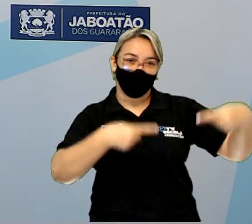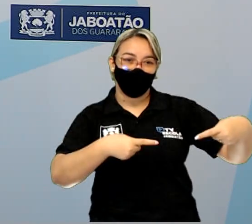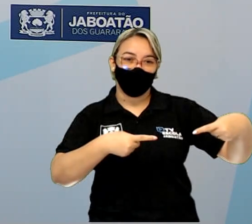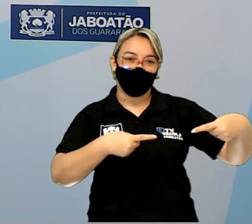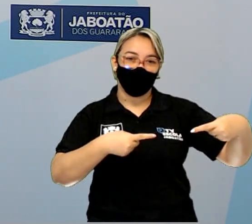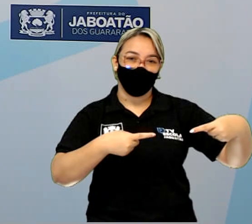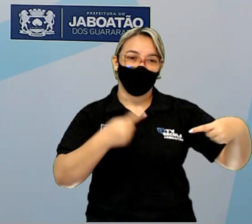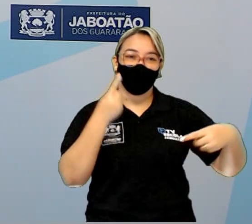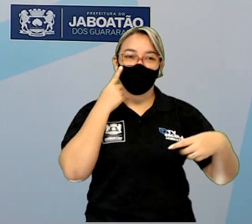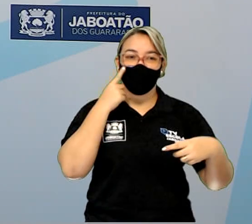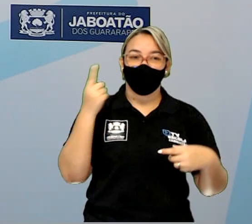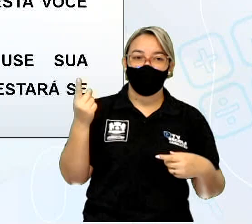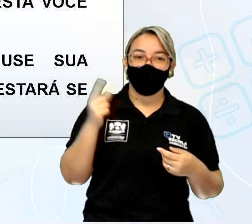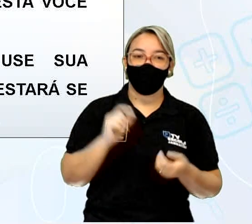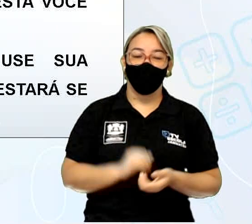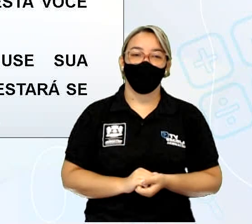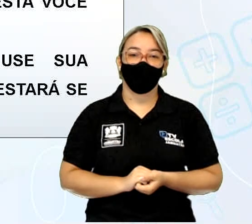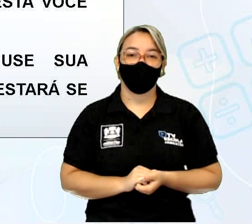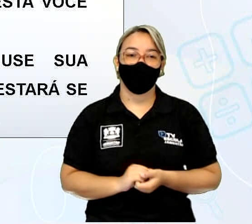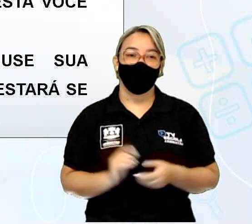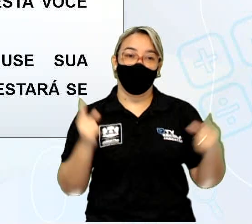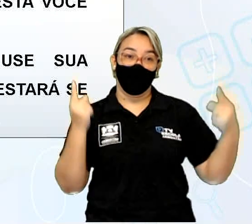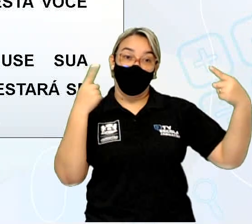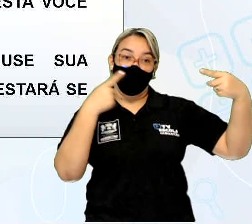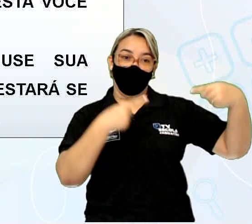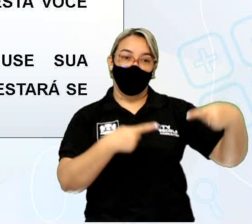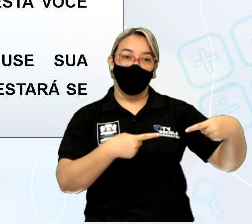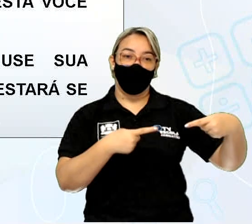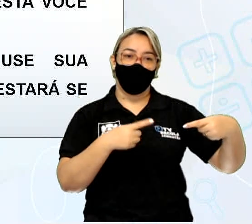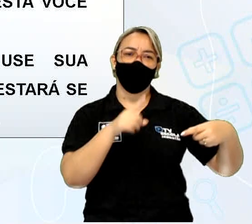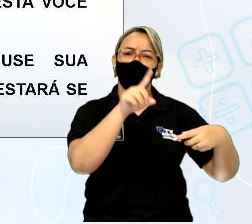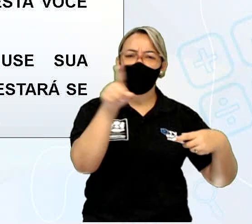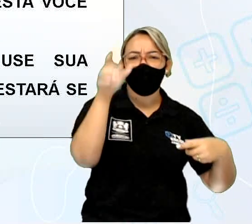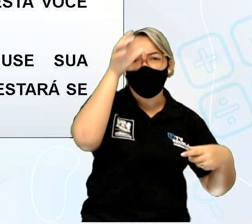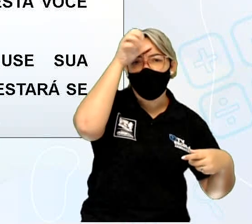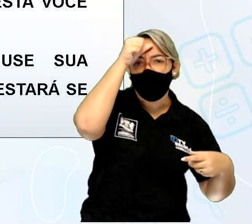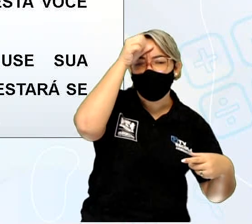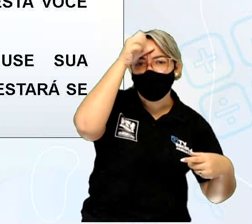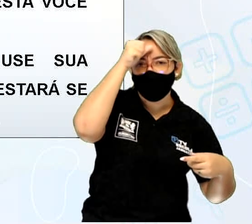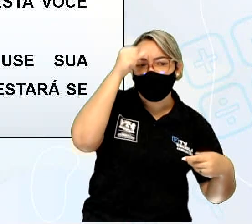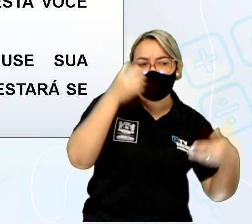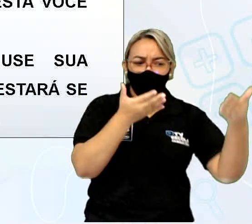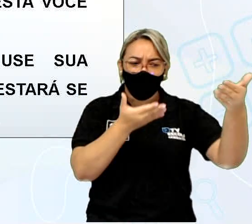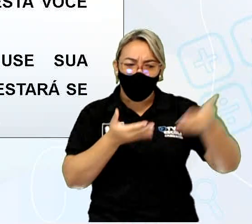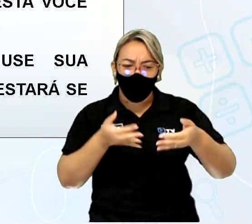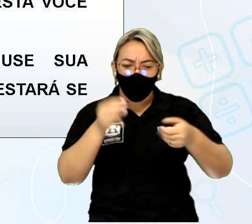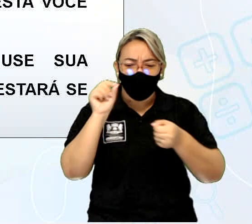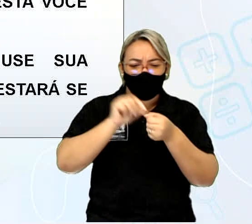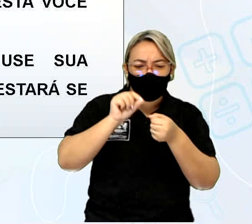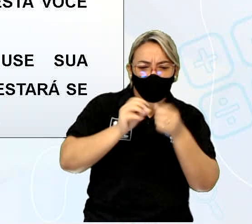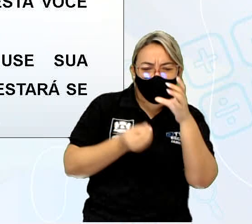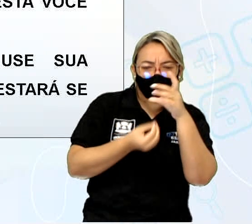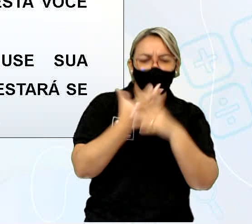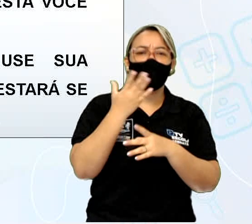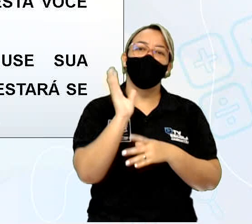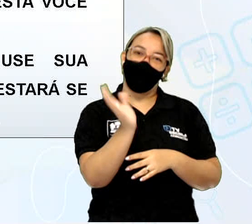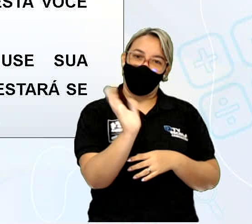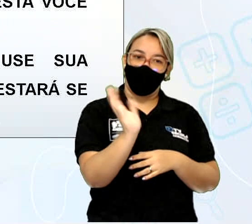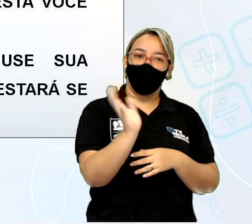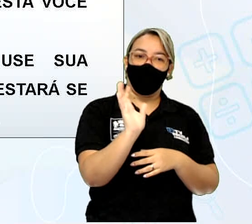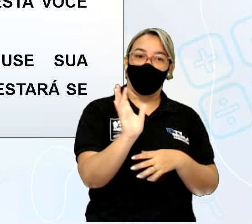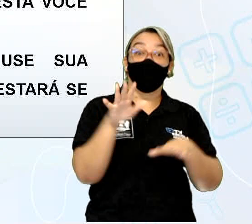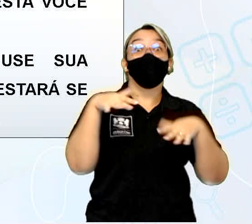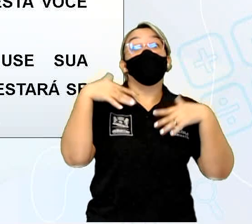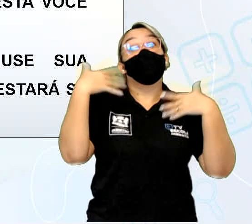Olha só. O desafio é, você já aprendeu como se faz um convite. Então,